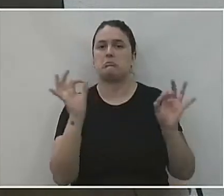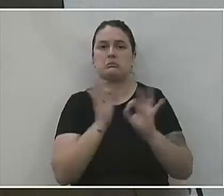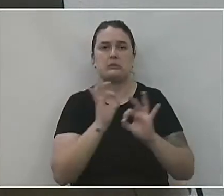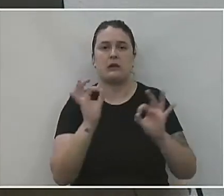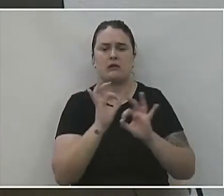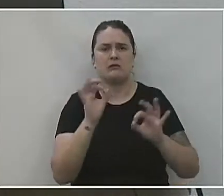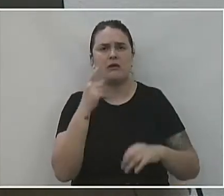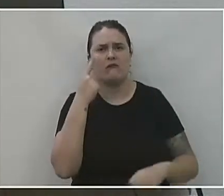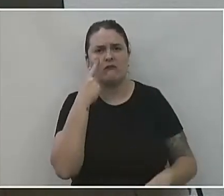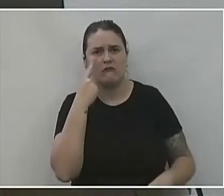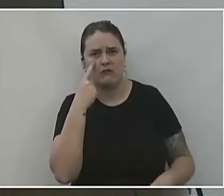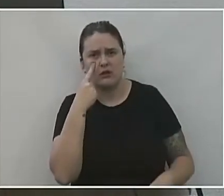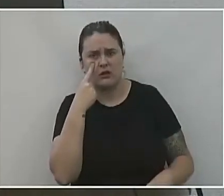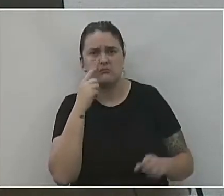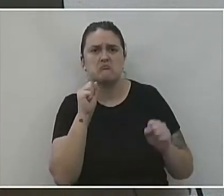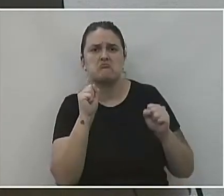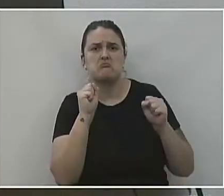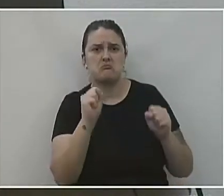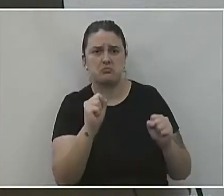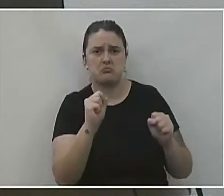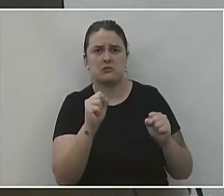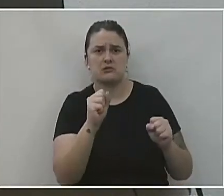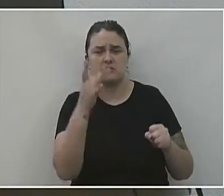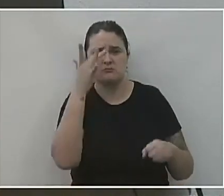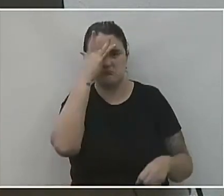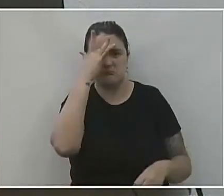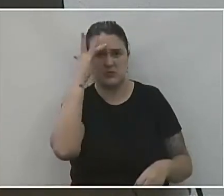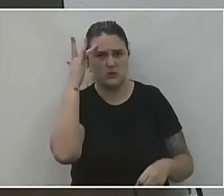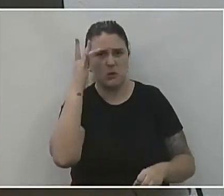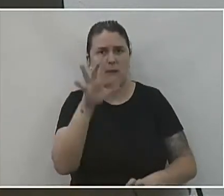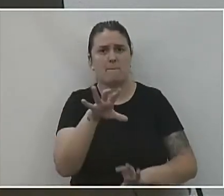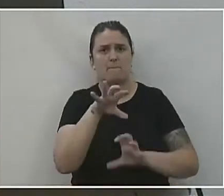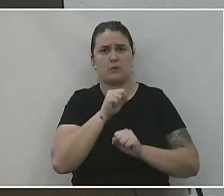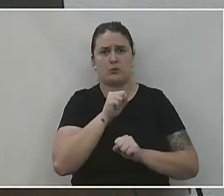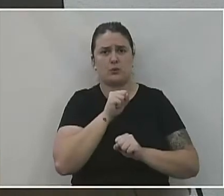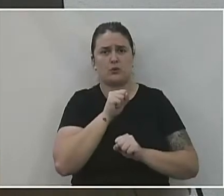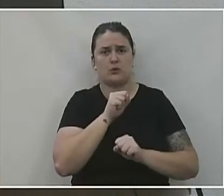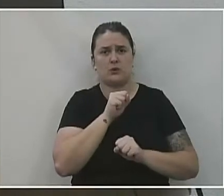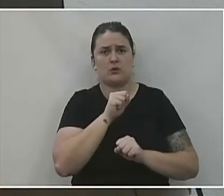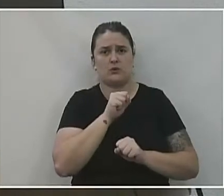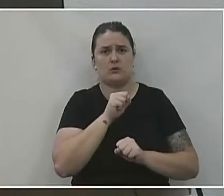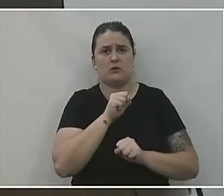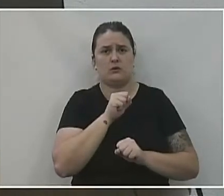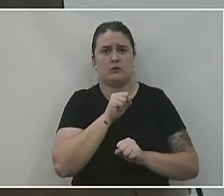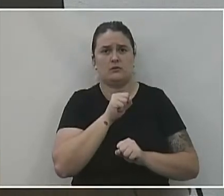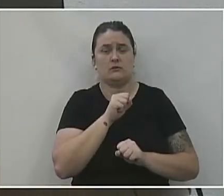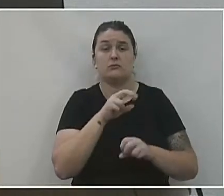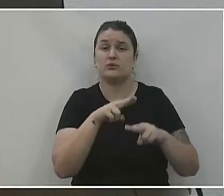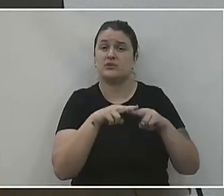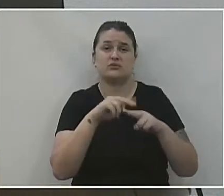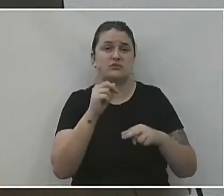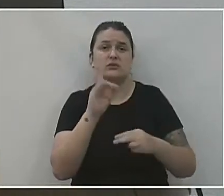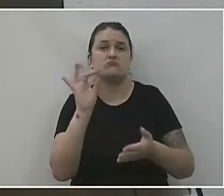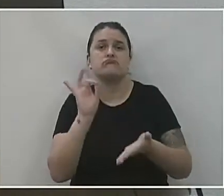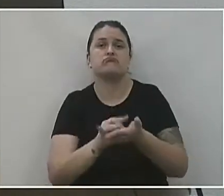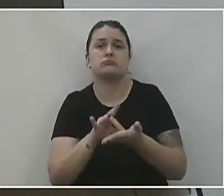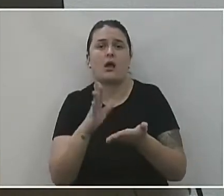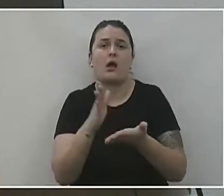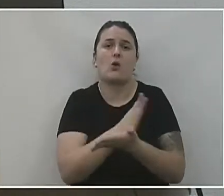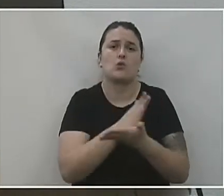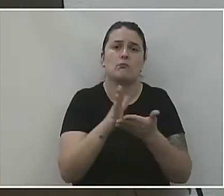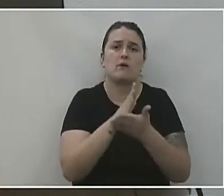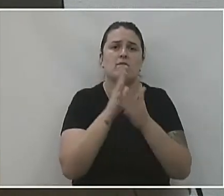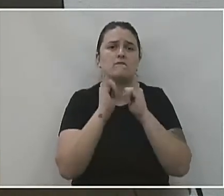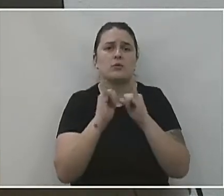para ver se existiu a possibilidade dessa pessoa ter sido contaminada. Então, por isso que a gente não validou algumas coisas